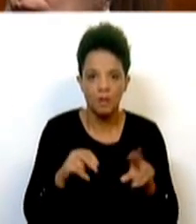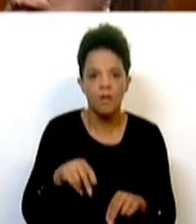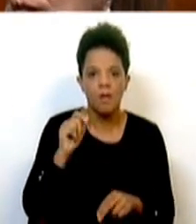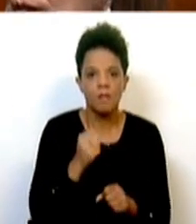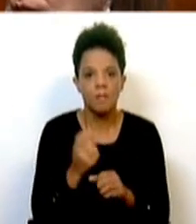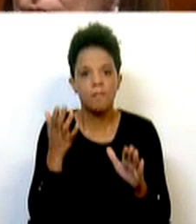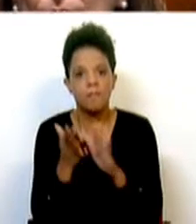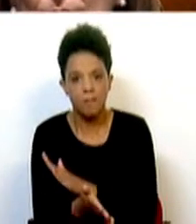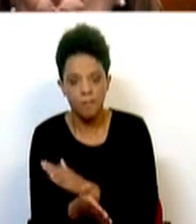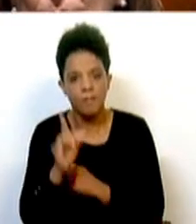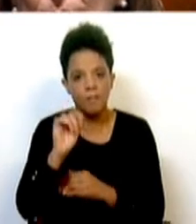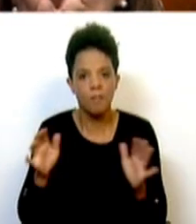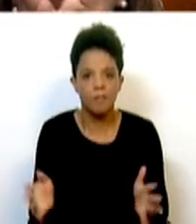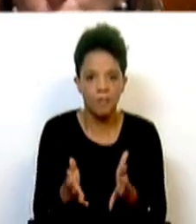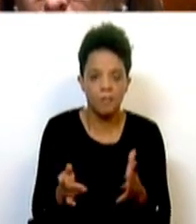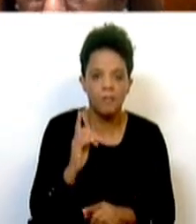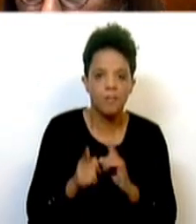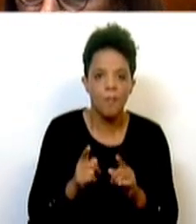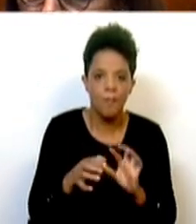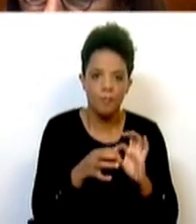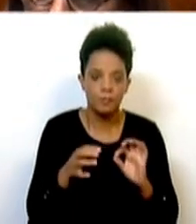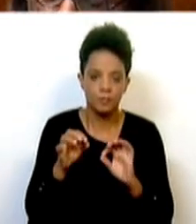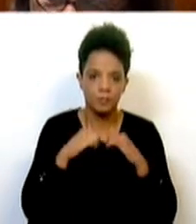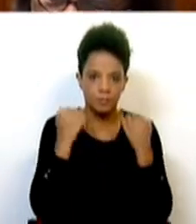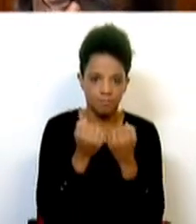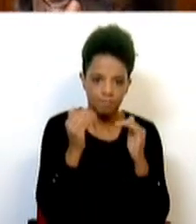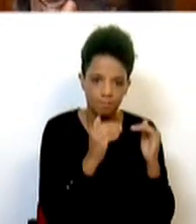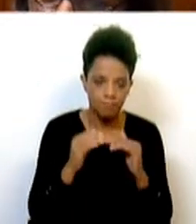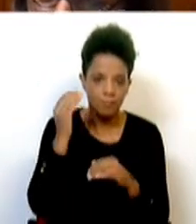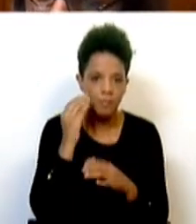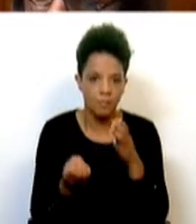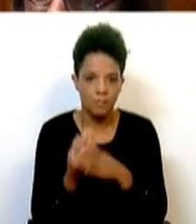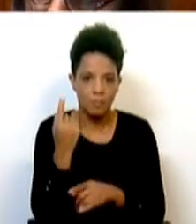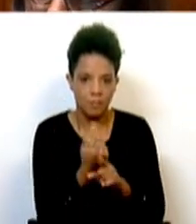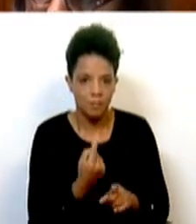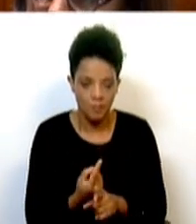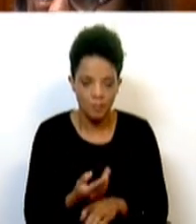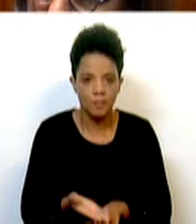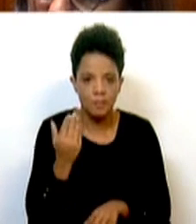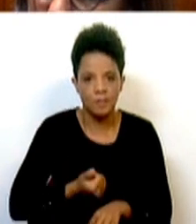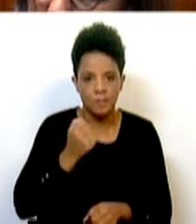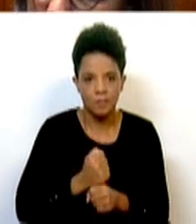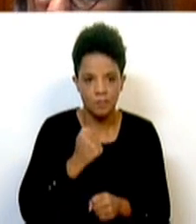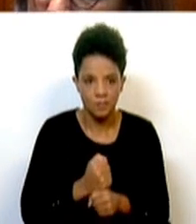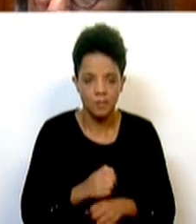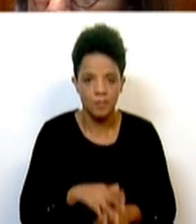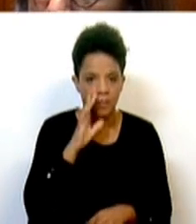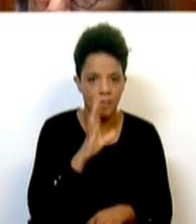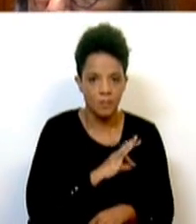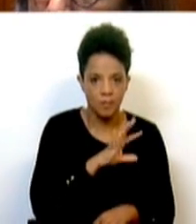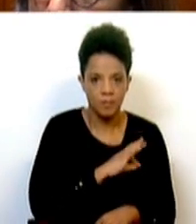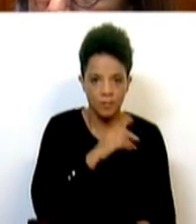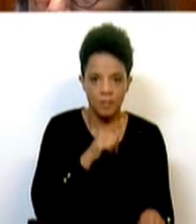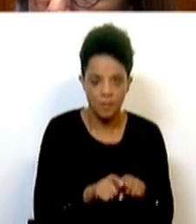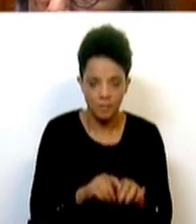e o empreendedorismo e promovendo a coesão social através da criação de mais e melhores empregos. Senhoras e senhores